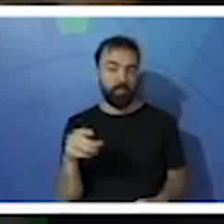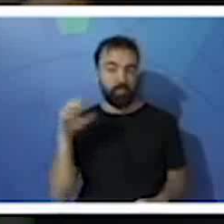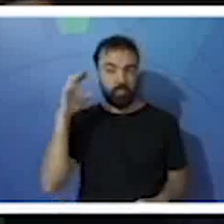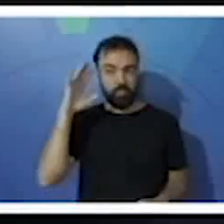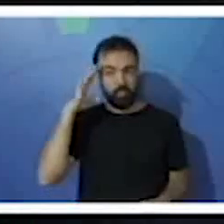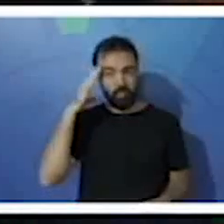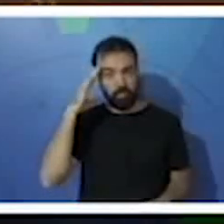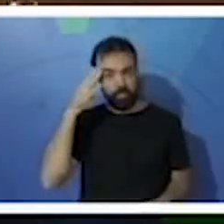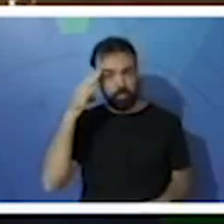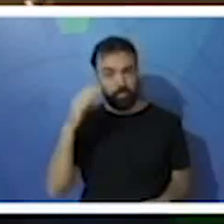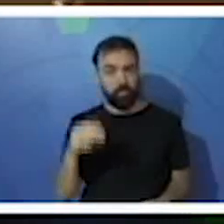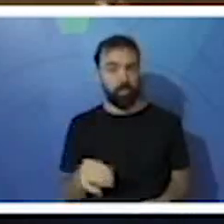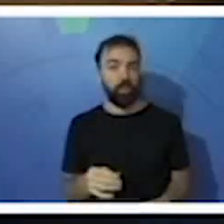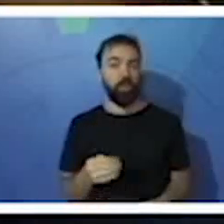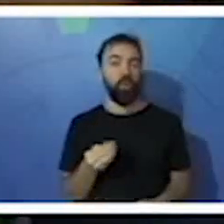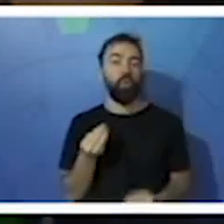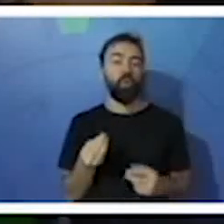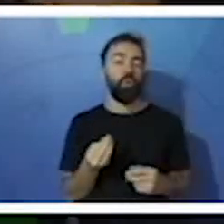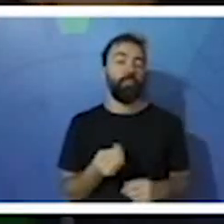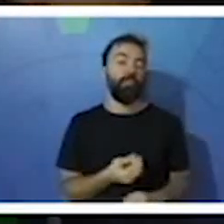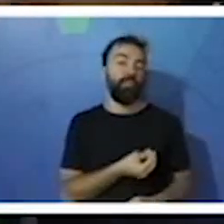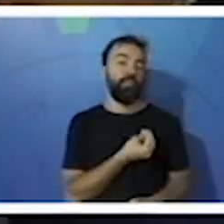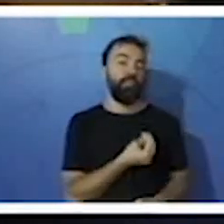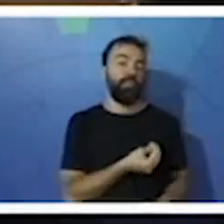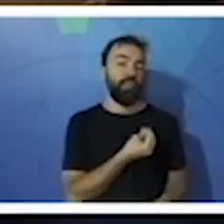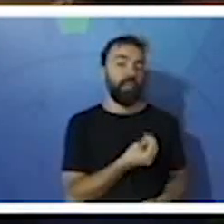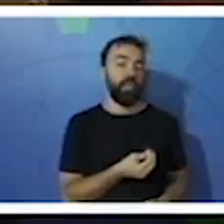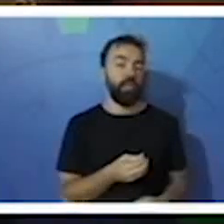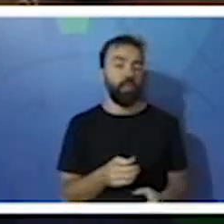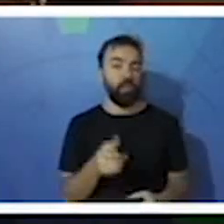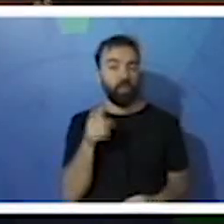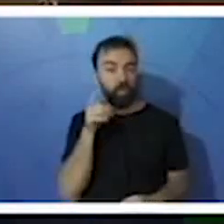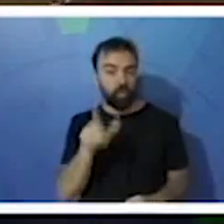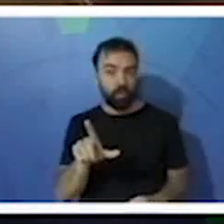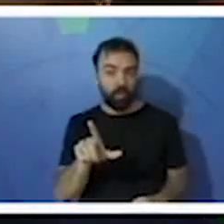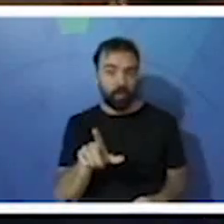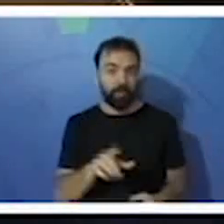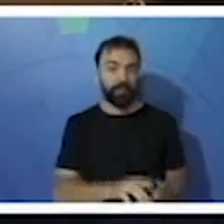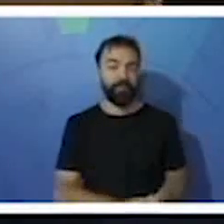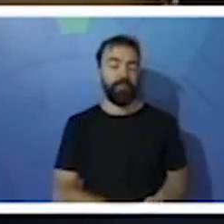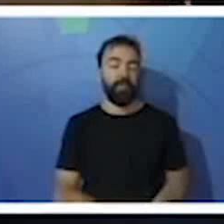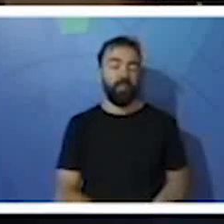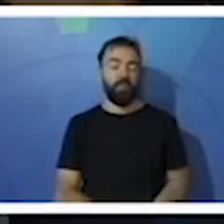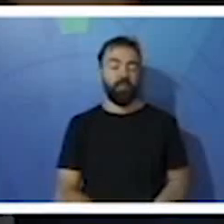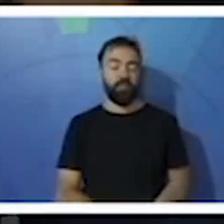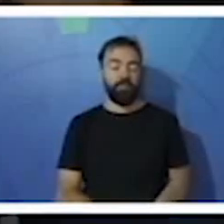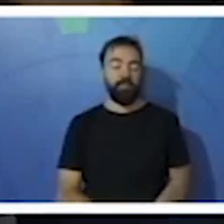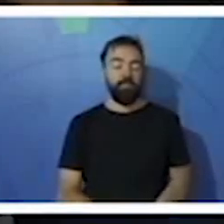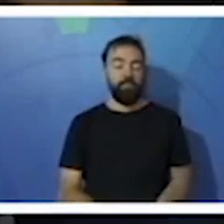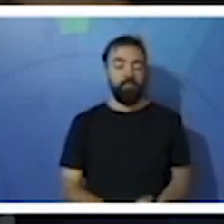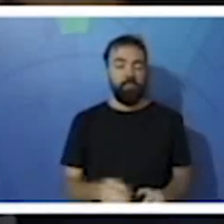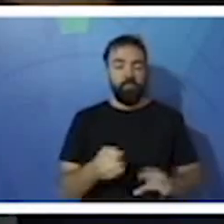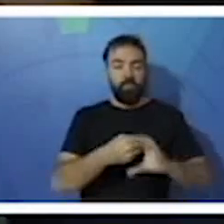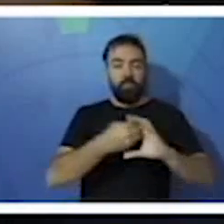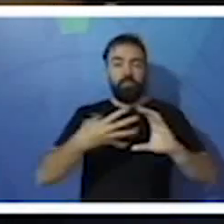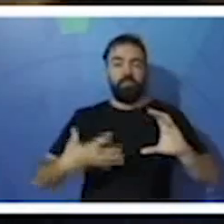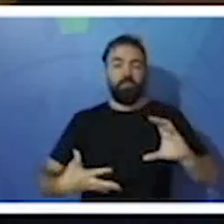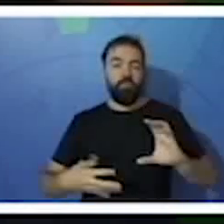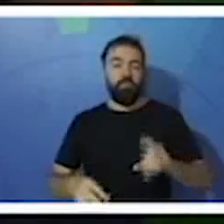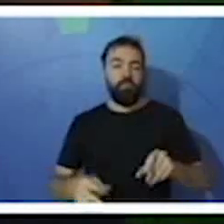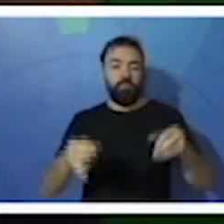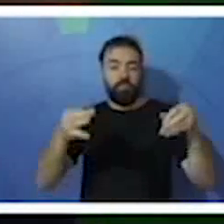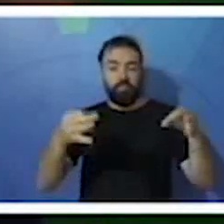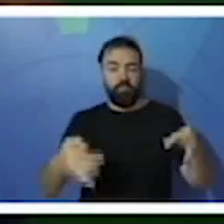sobreviver no seu habitat natural. Ele consegue sobreviver porque ele tem as características próprias para viver naquele